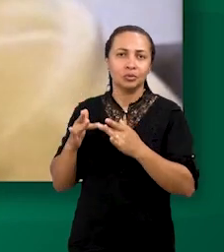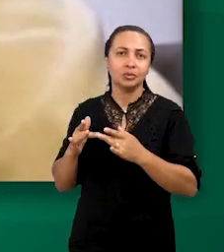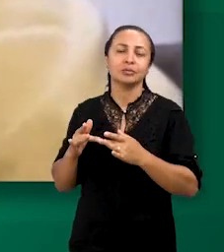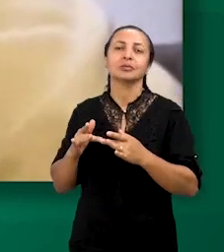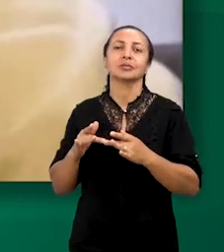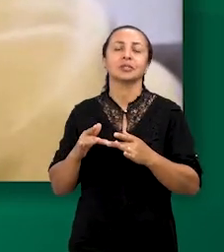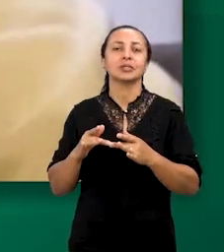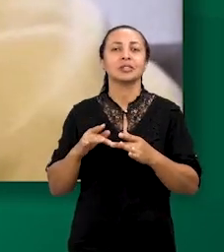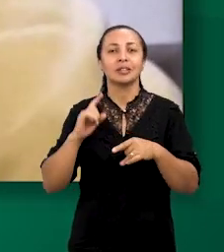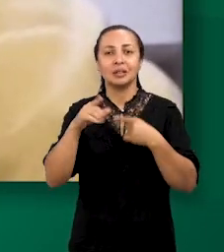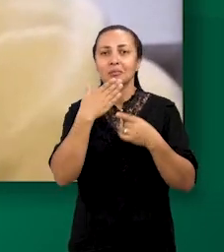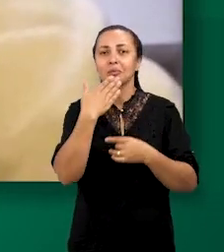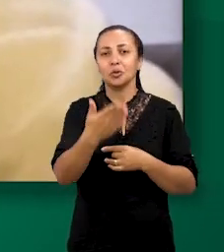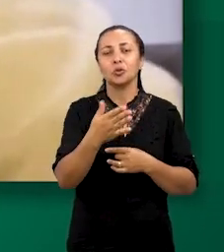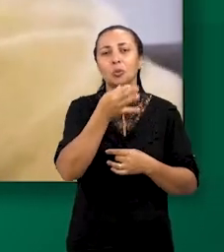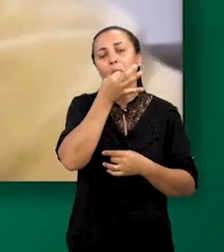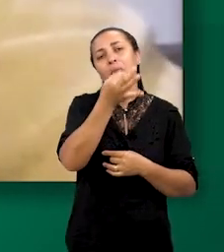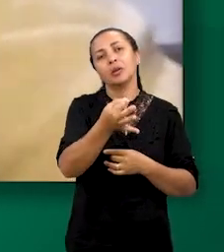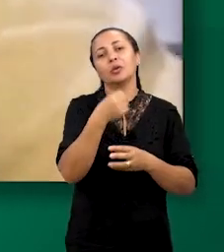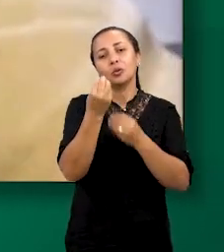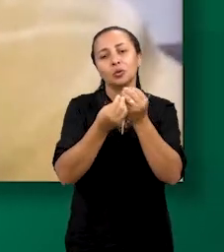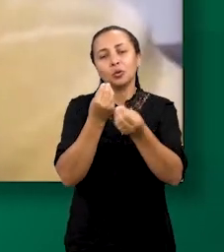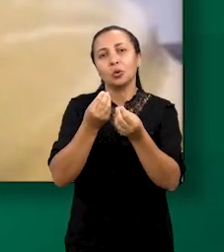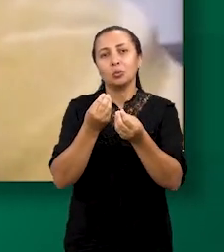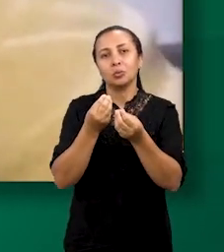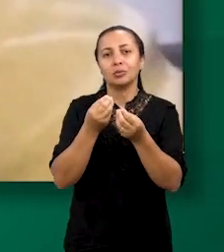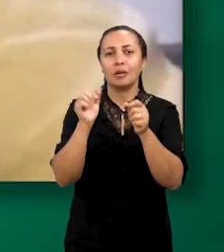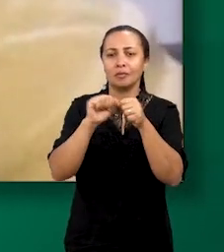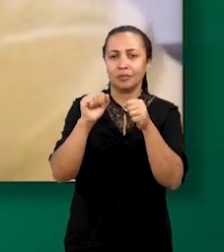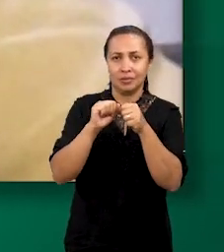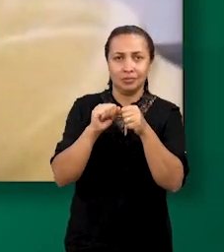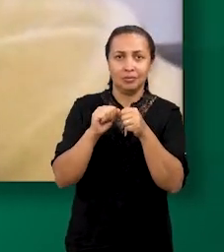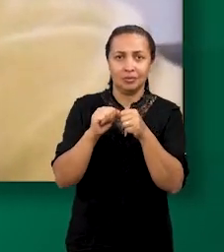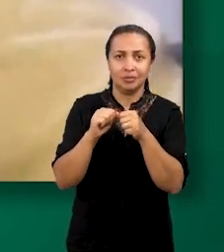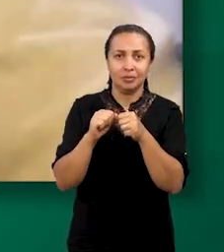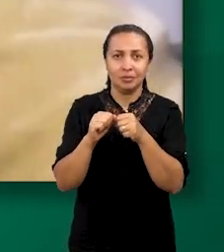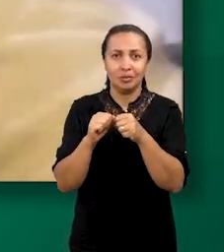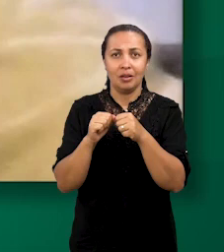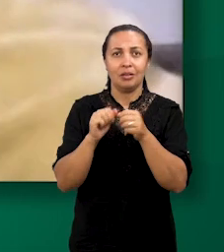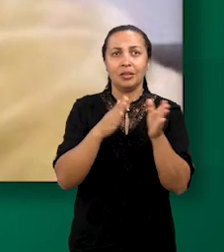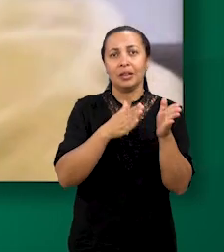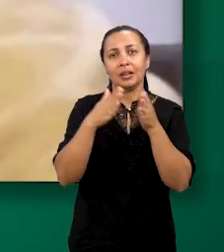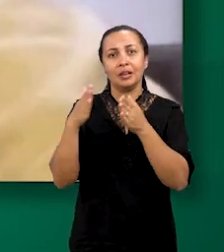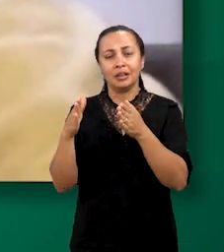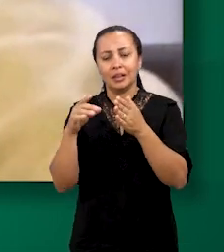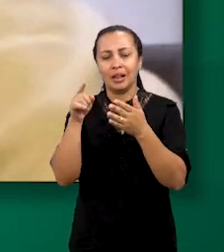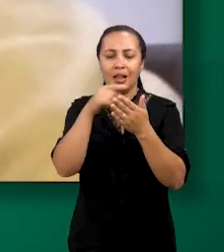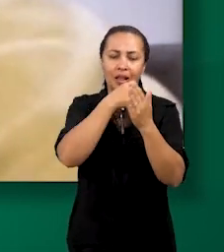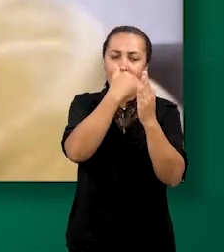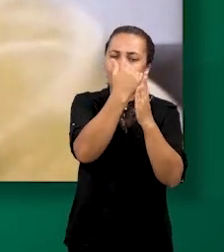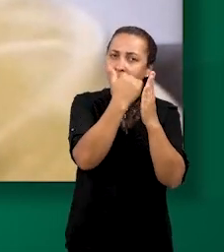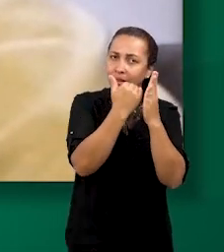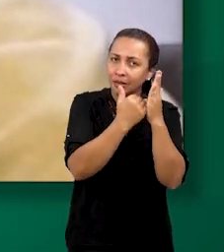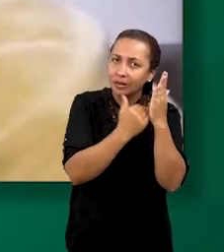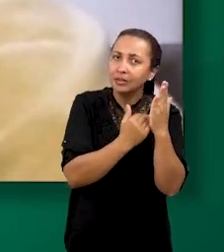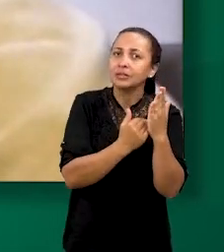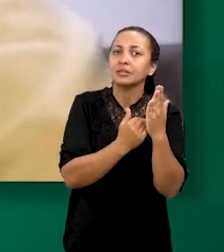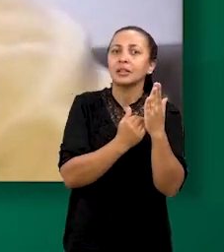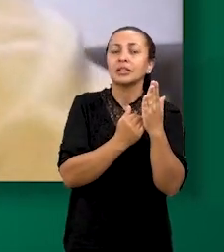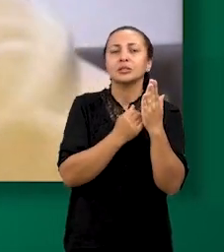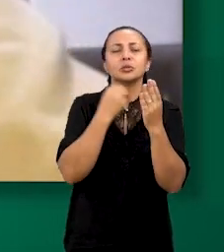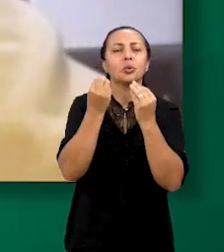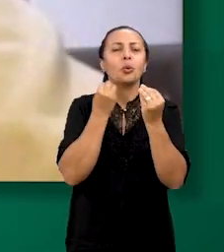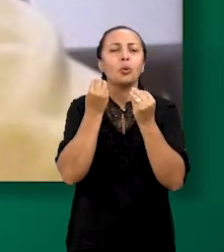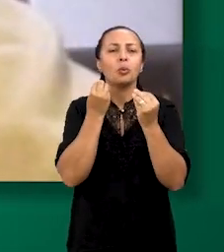contato e pediu a opinião de como ele estava formatando, da listagem que ele estava fazendo, como se classificar